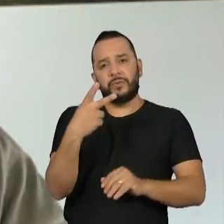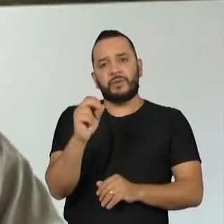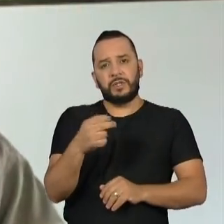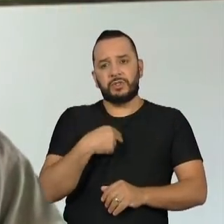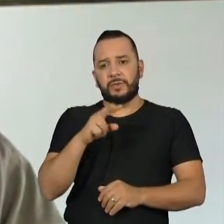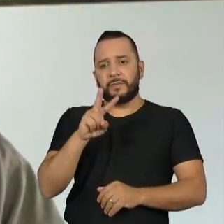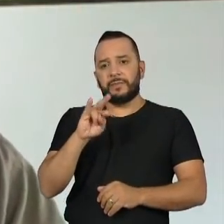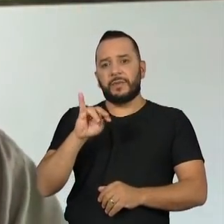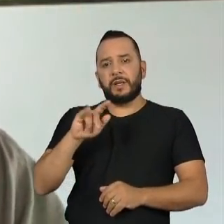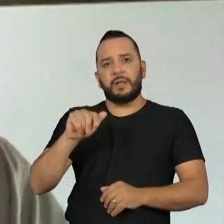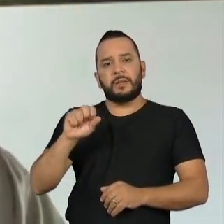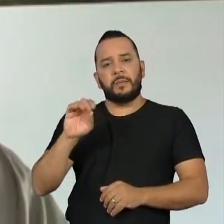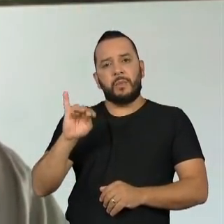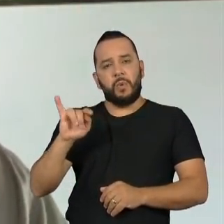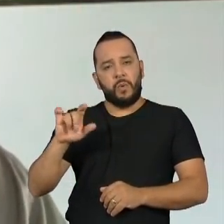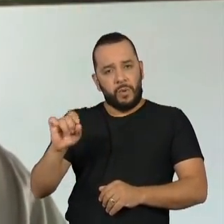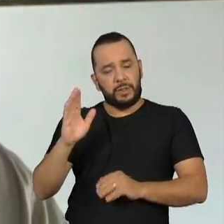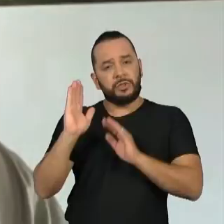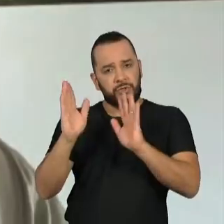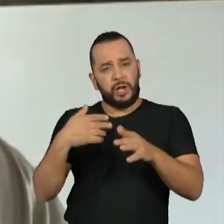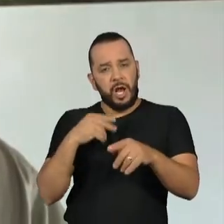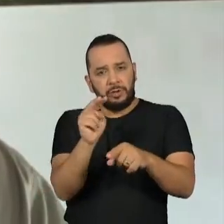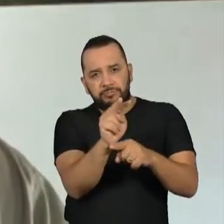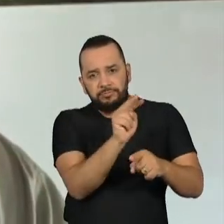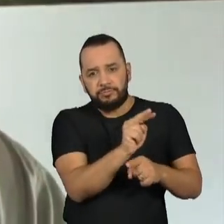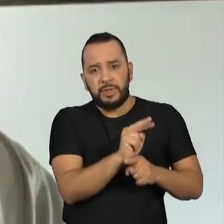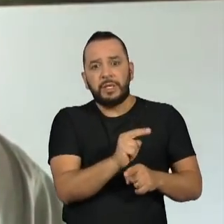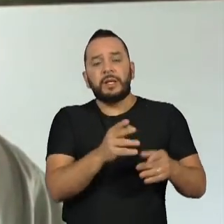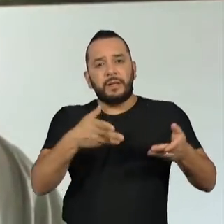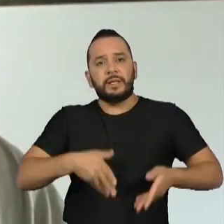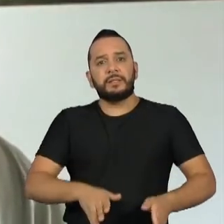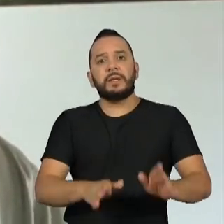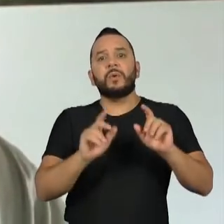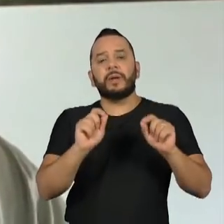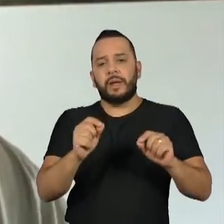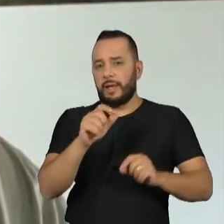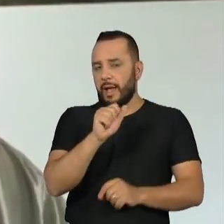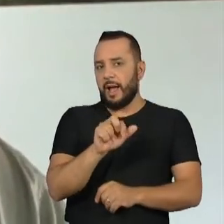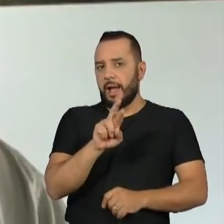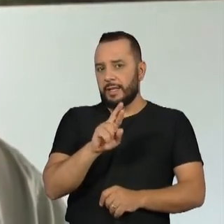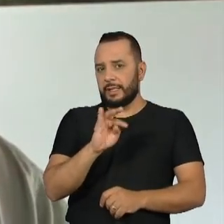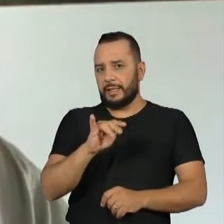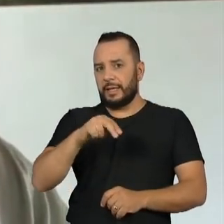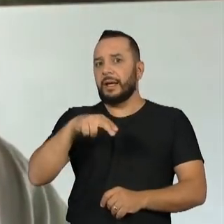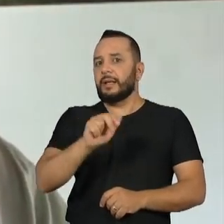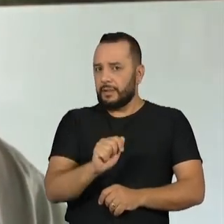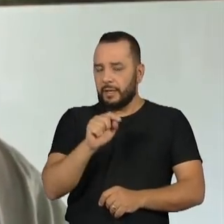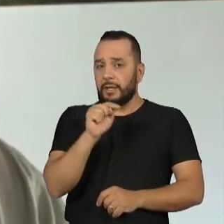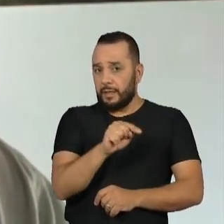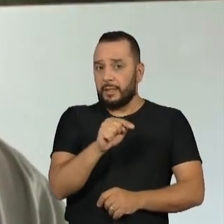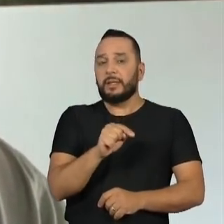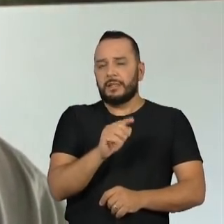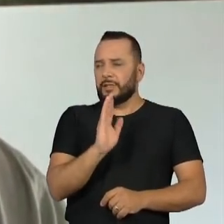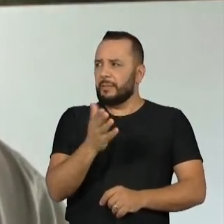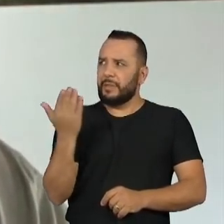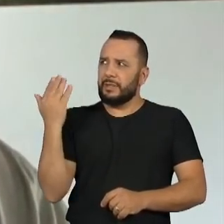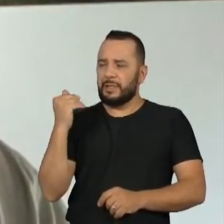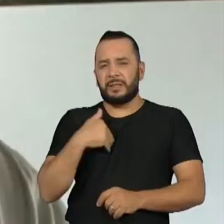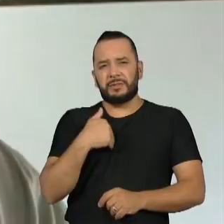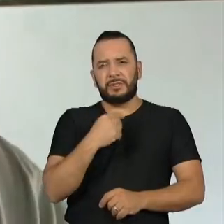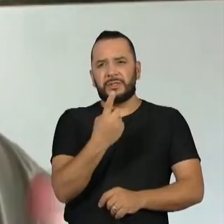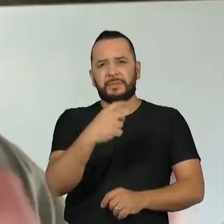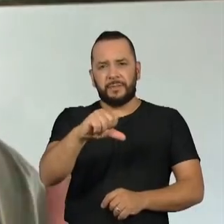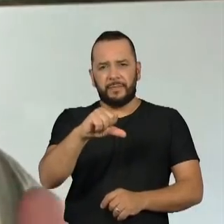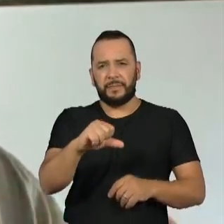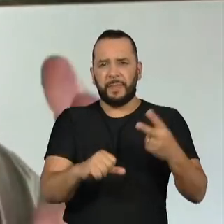se tornam uma nação. O primeiro homem que nasce era Itana. O Iaulapiti, inicialmente, eram 19, 20 pessoas.